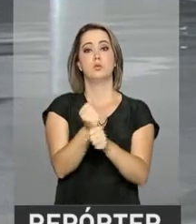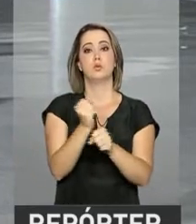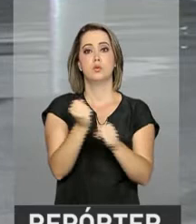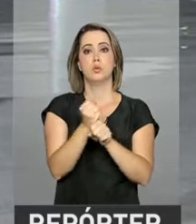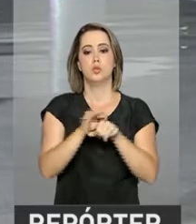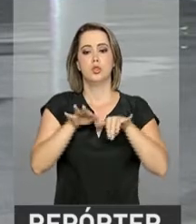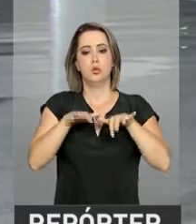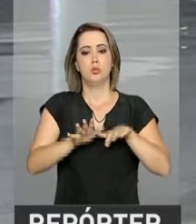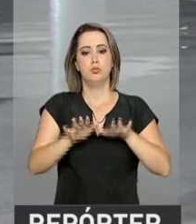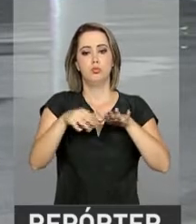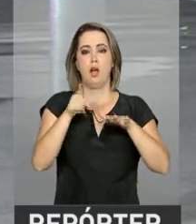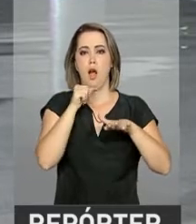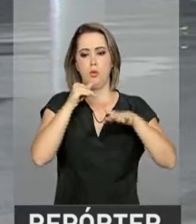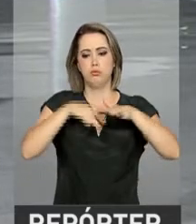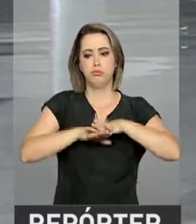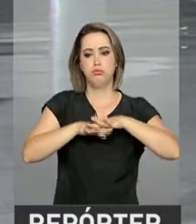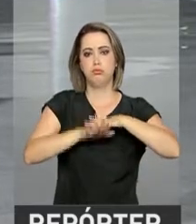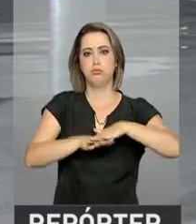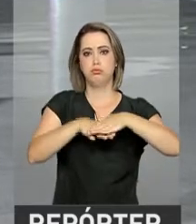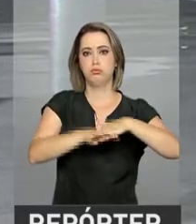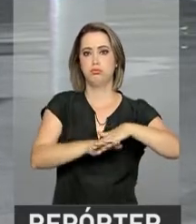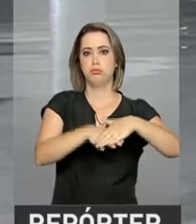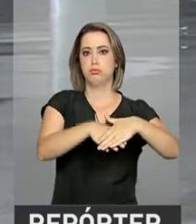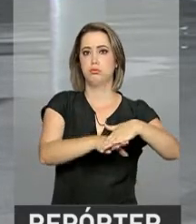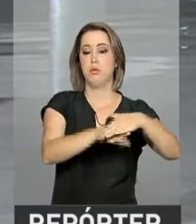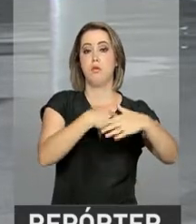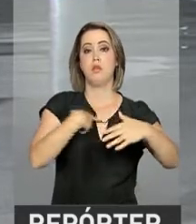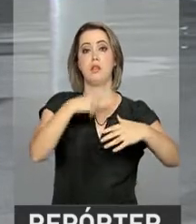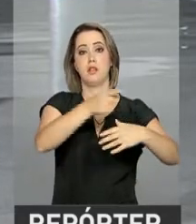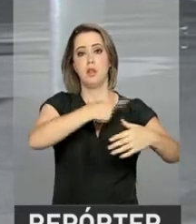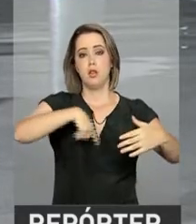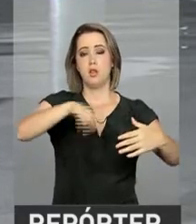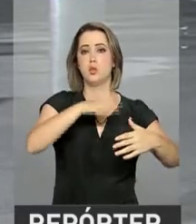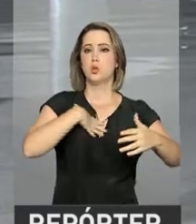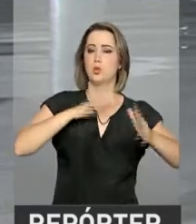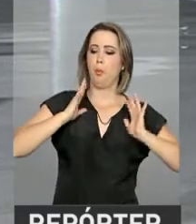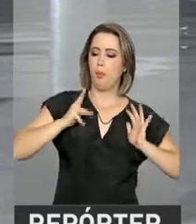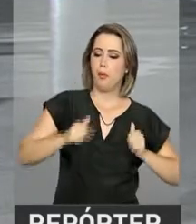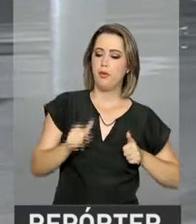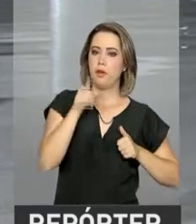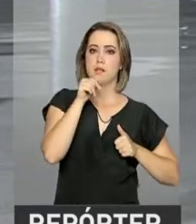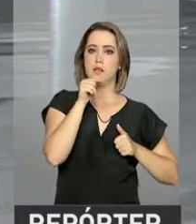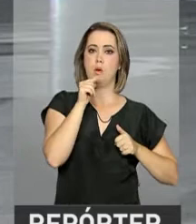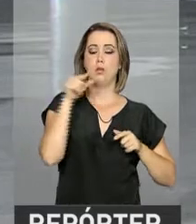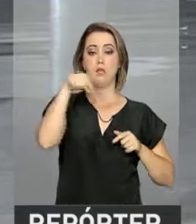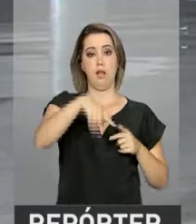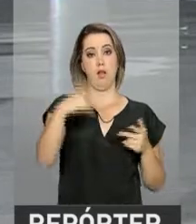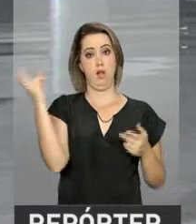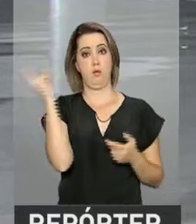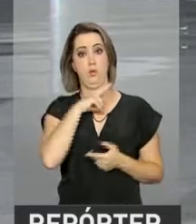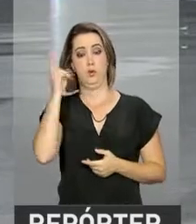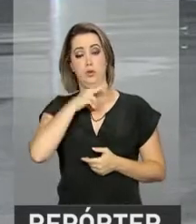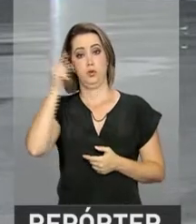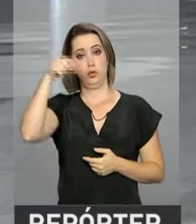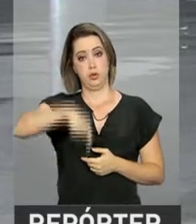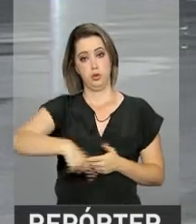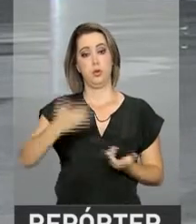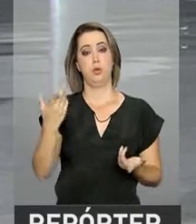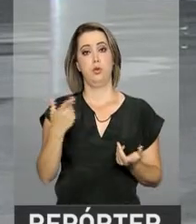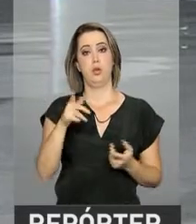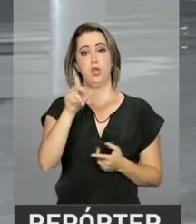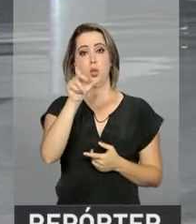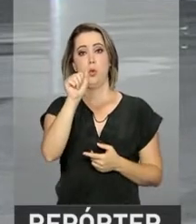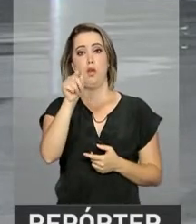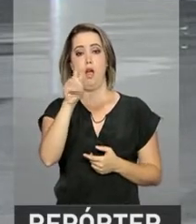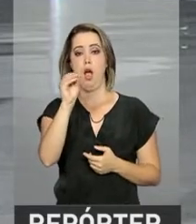flutuante e de uma estação compacta de tratamento para a captação emergencial de água do Lago Paranoá. Com o